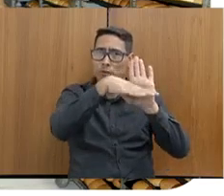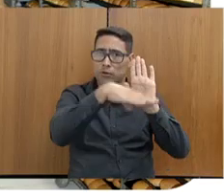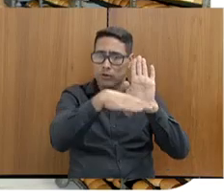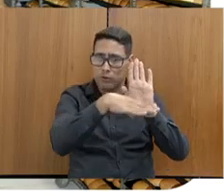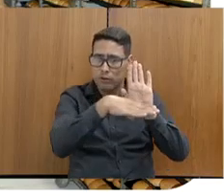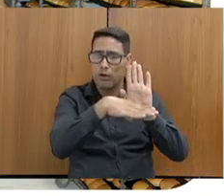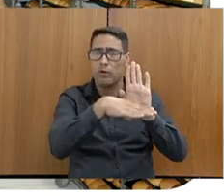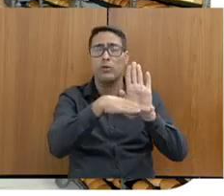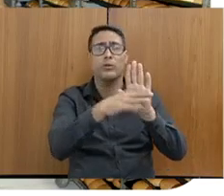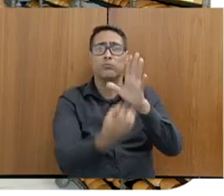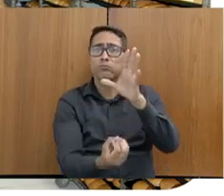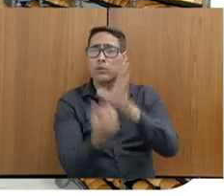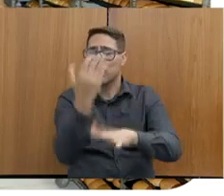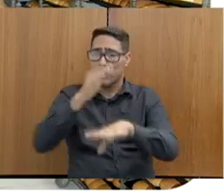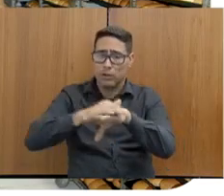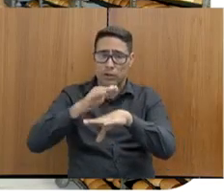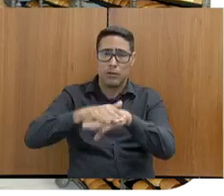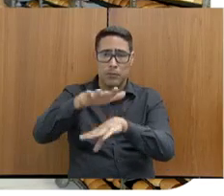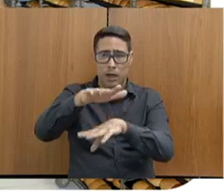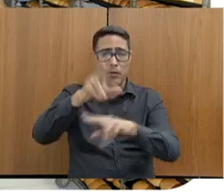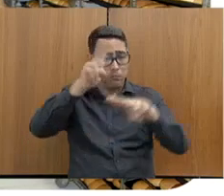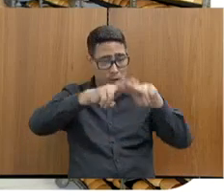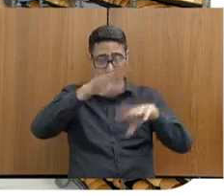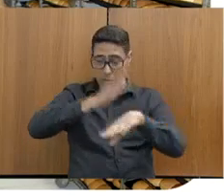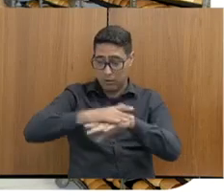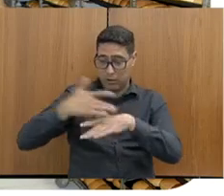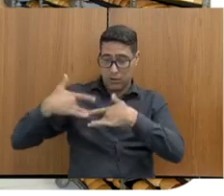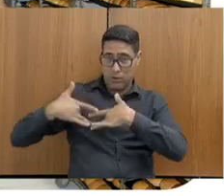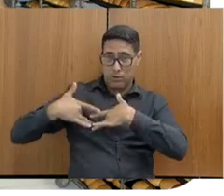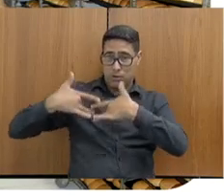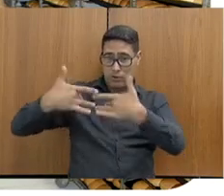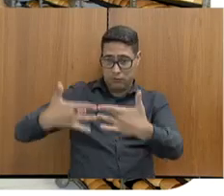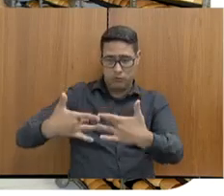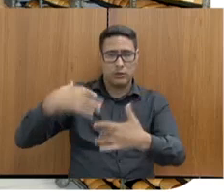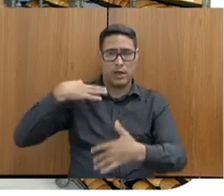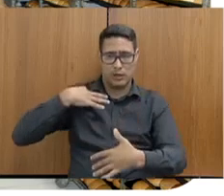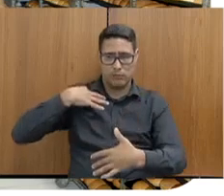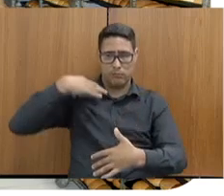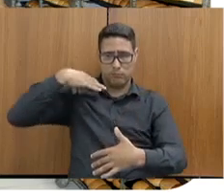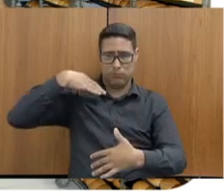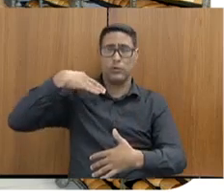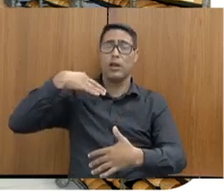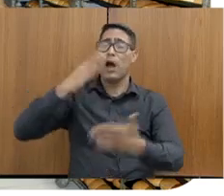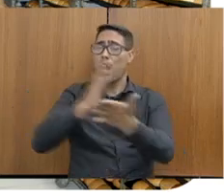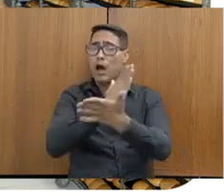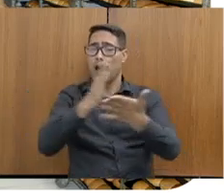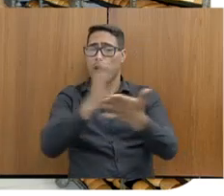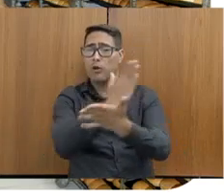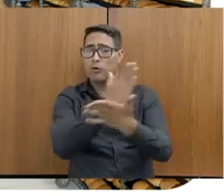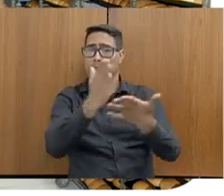criando o voluntariado do preso. Em muitas cidades onde houve calamidade... Então,